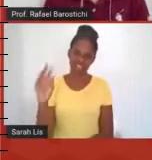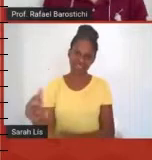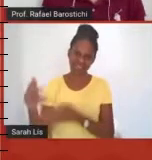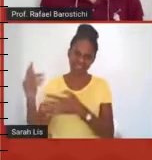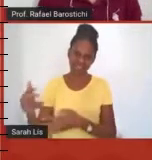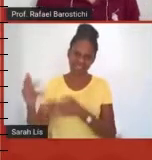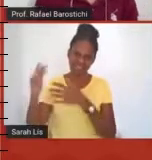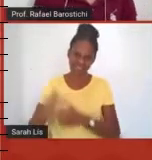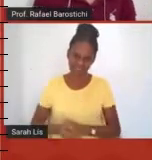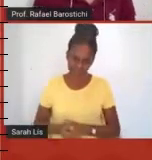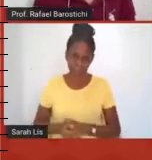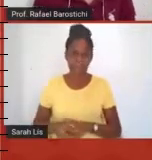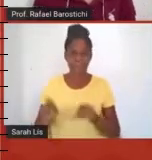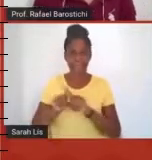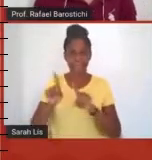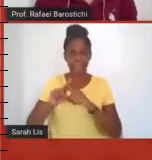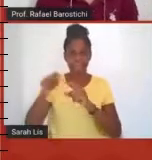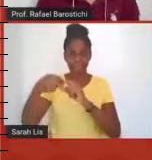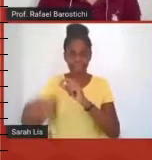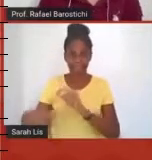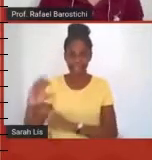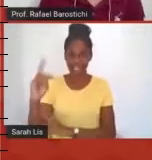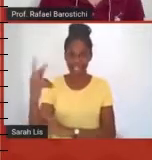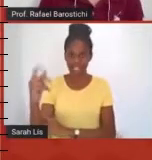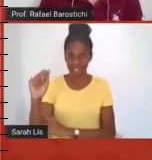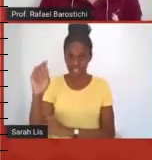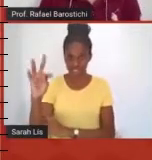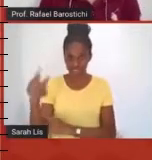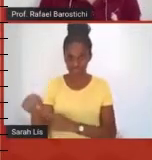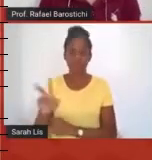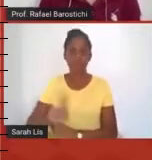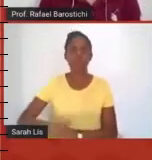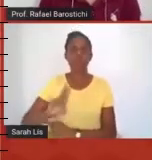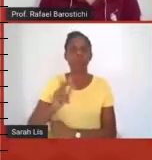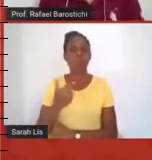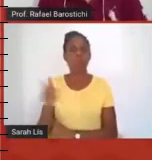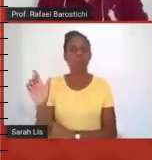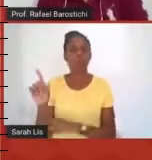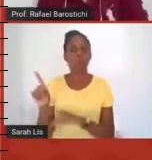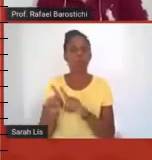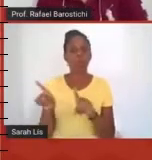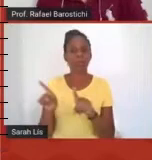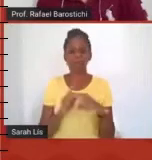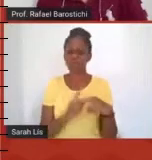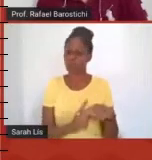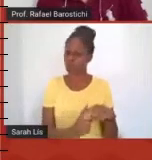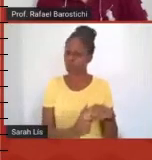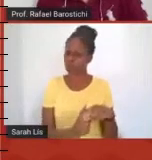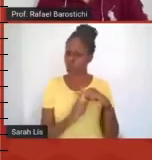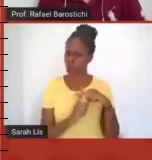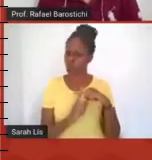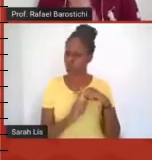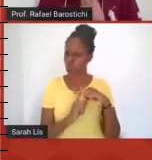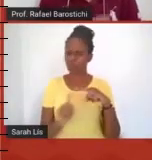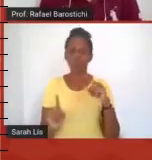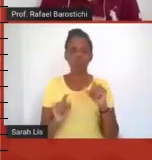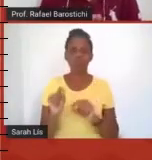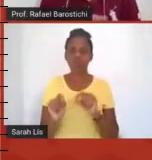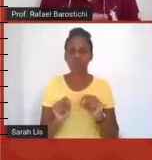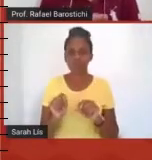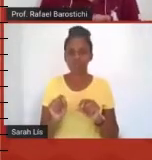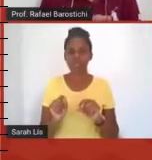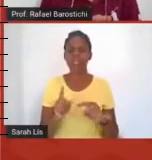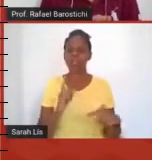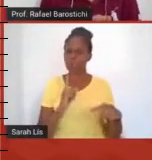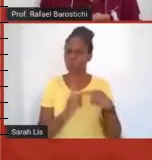Além do Google Chat, um outro recurso que a gente usou, também se mostrou extremamente positivo, foram, então, um dos nossos